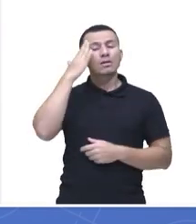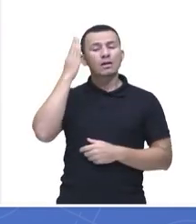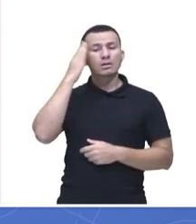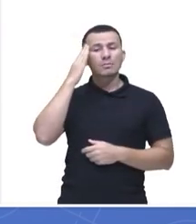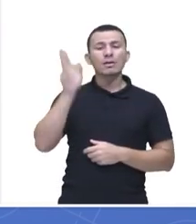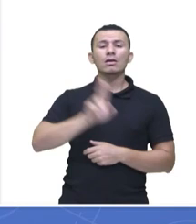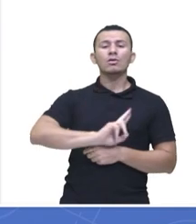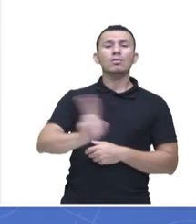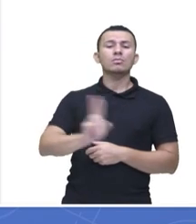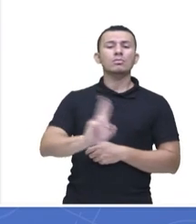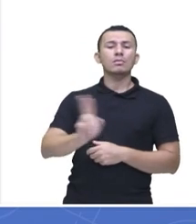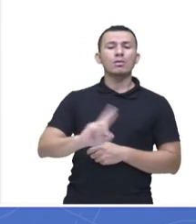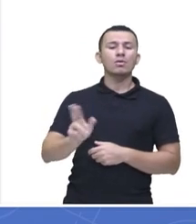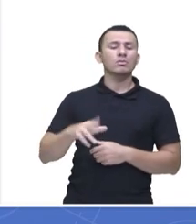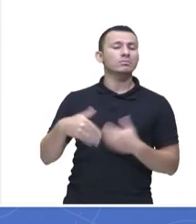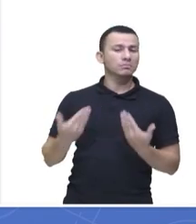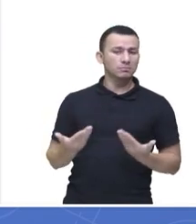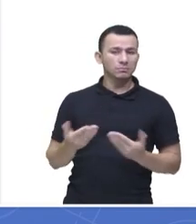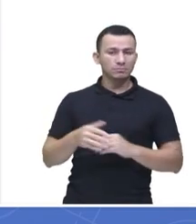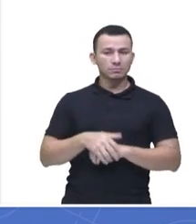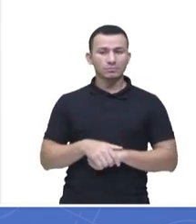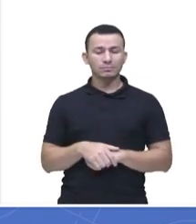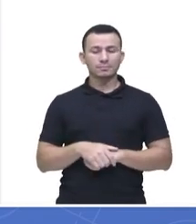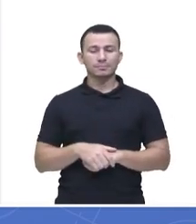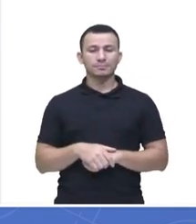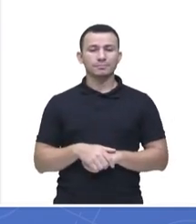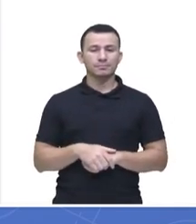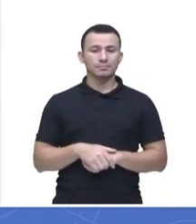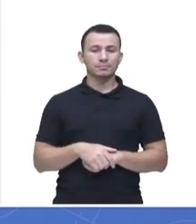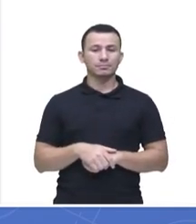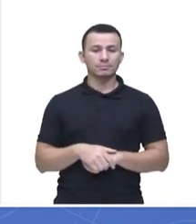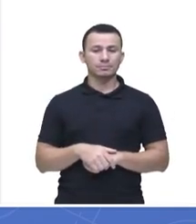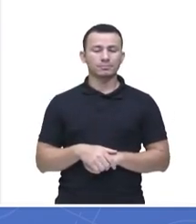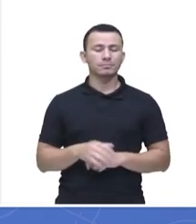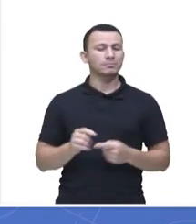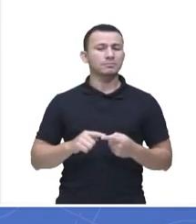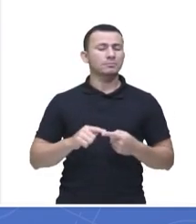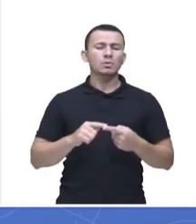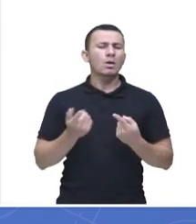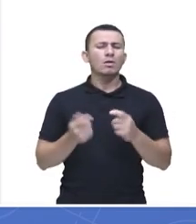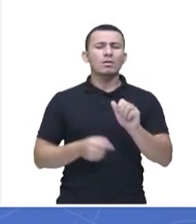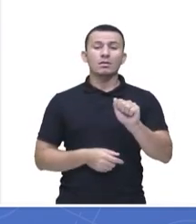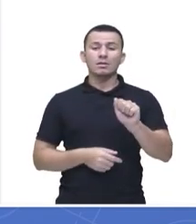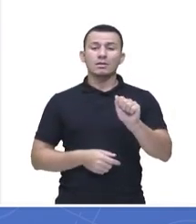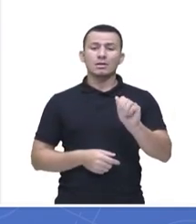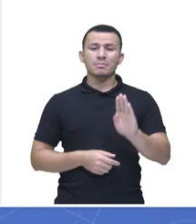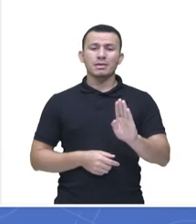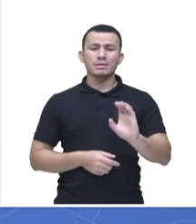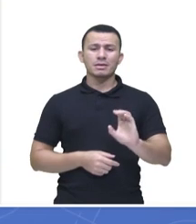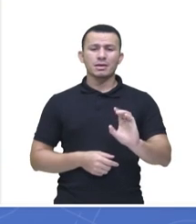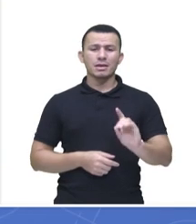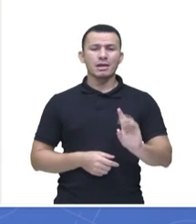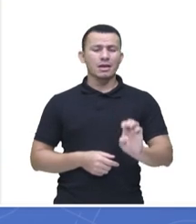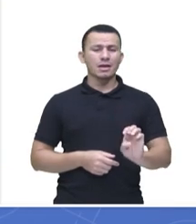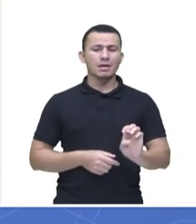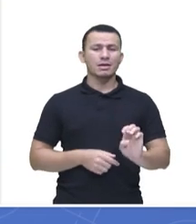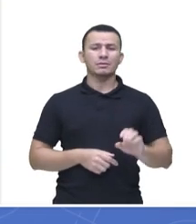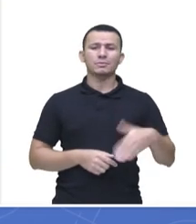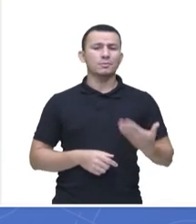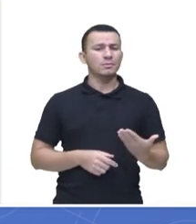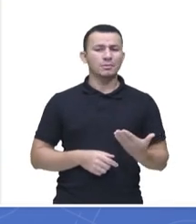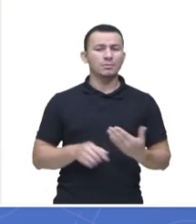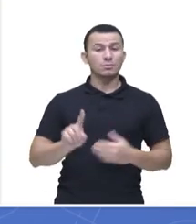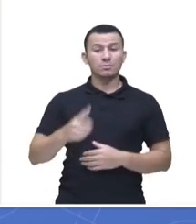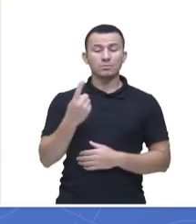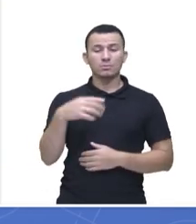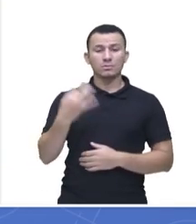a sua classificação. Ele é chamado de alcano, ele é chamado de alceno, né? Está aqui, né? As alternativas.